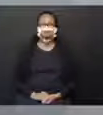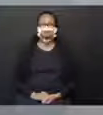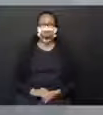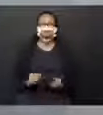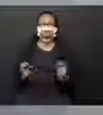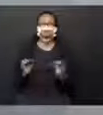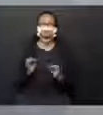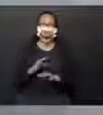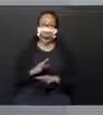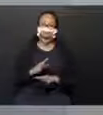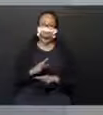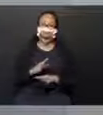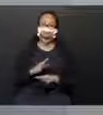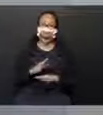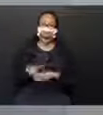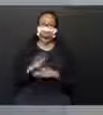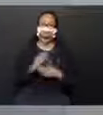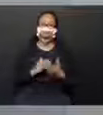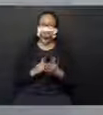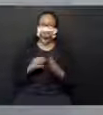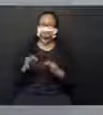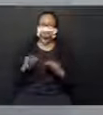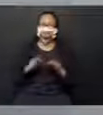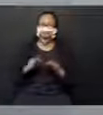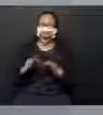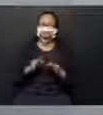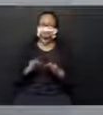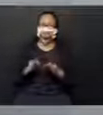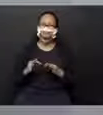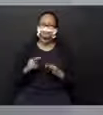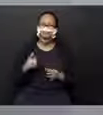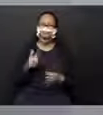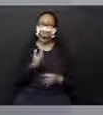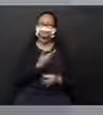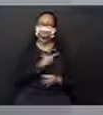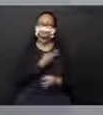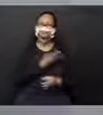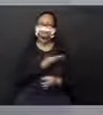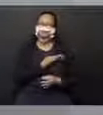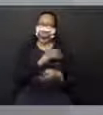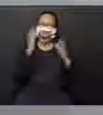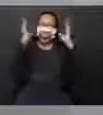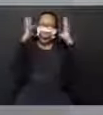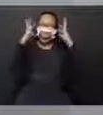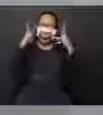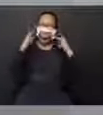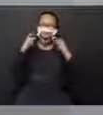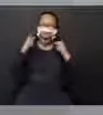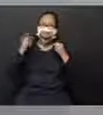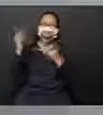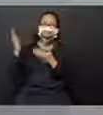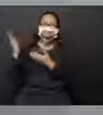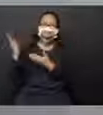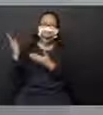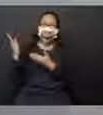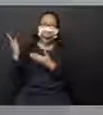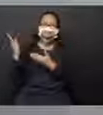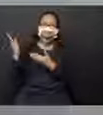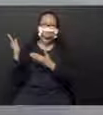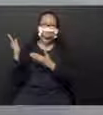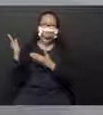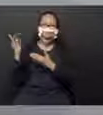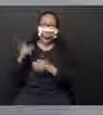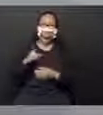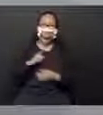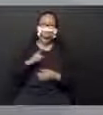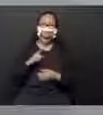Pronto, turminha! Tudo arrumado agora. Nosso amigo leão já está aqui. Já estou preparada com a